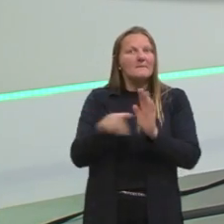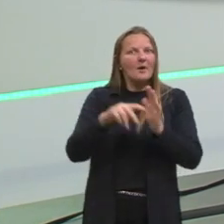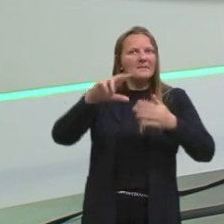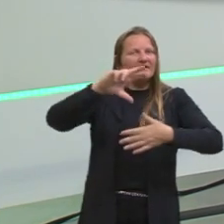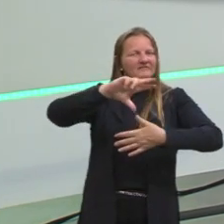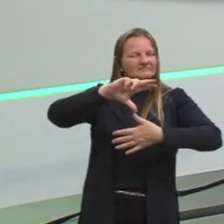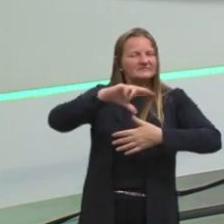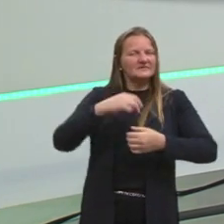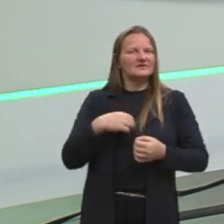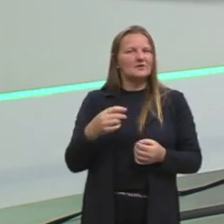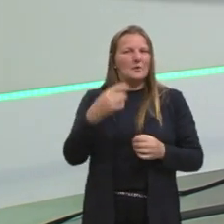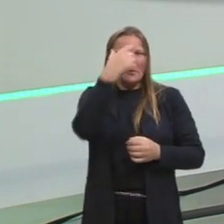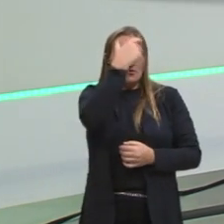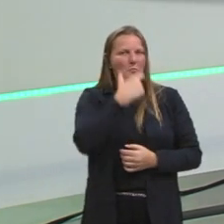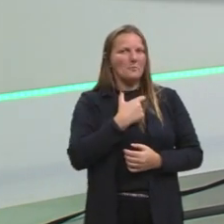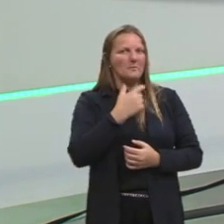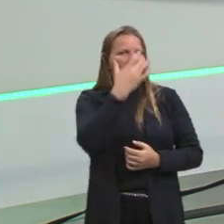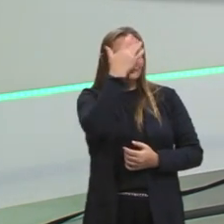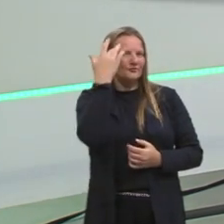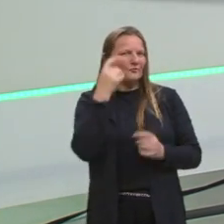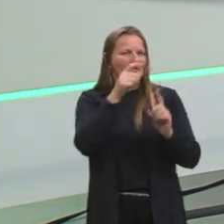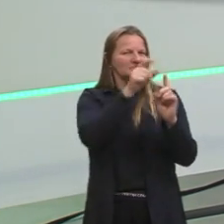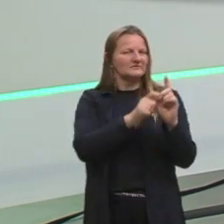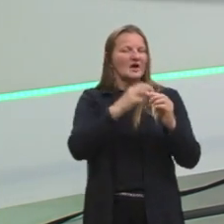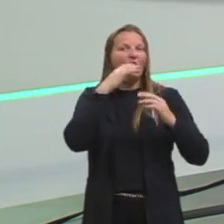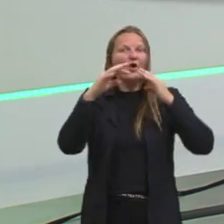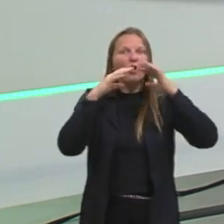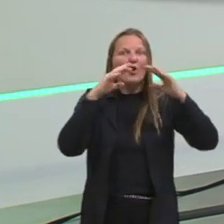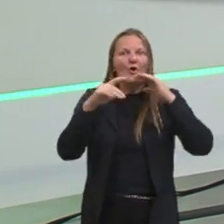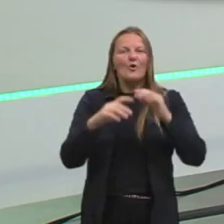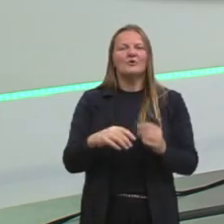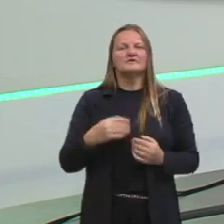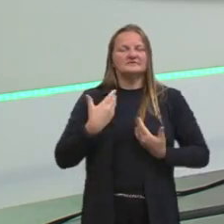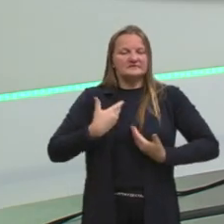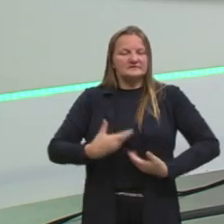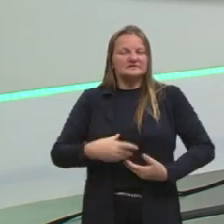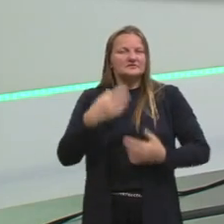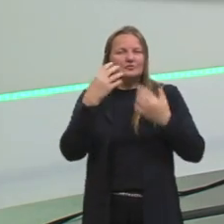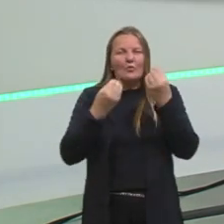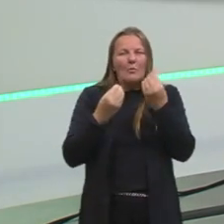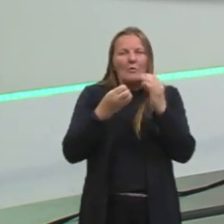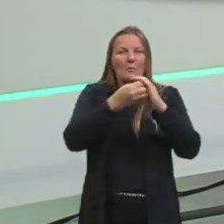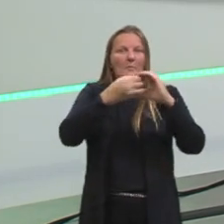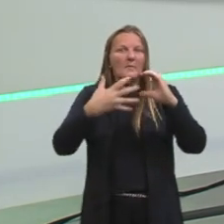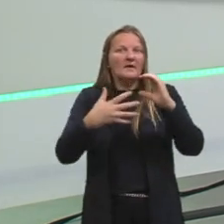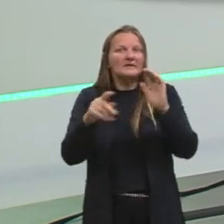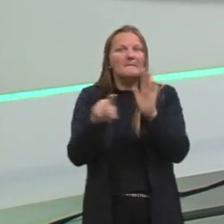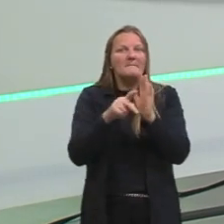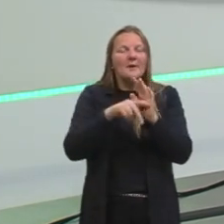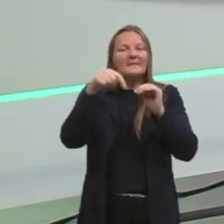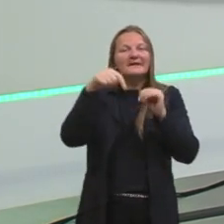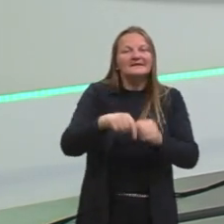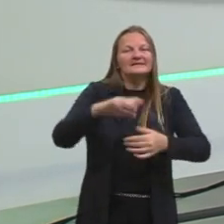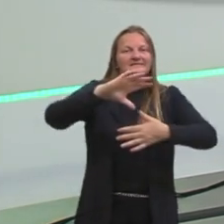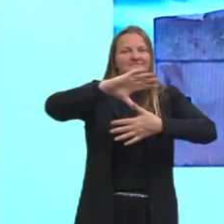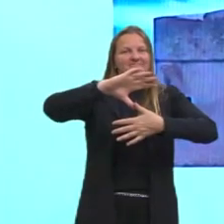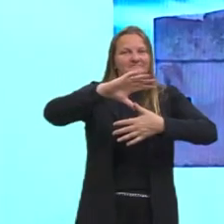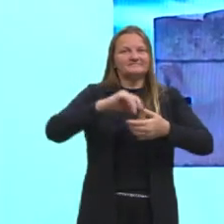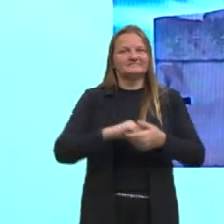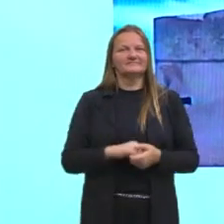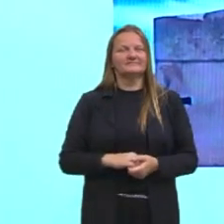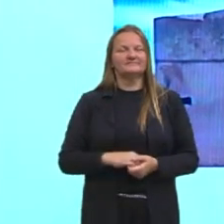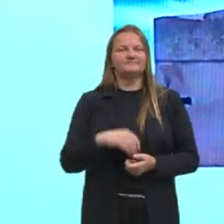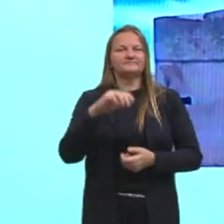que os sujeitos tenham as cores, os traços, a fisionomia dos sujeitos